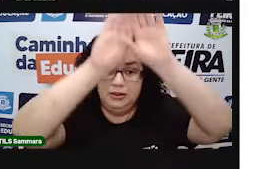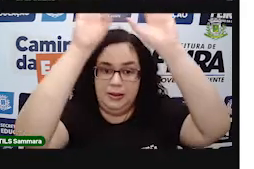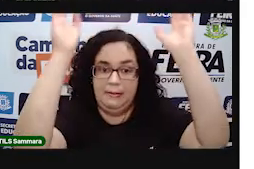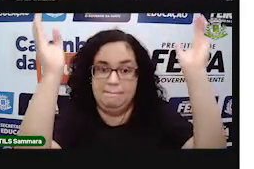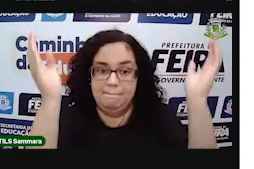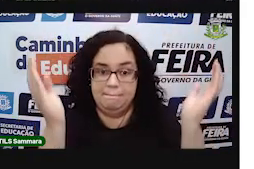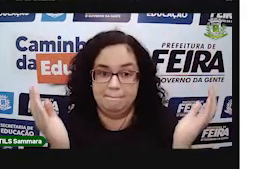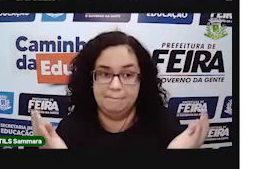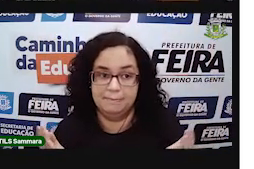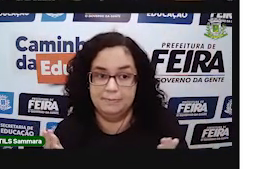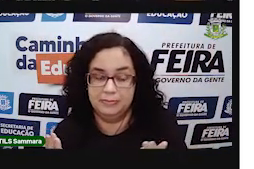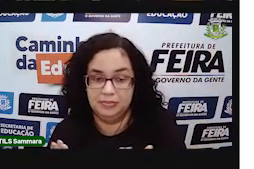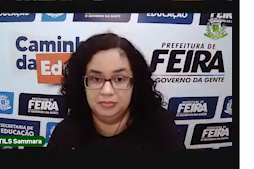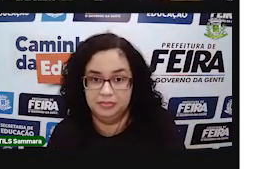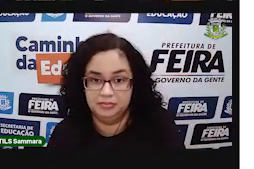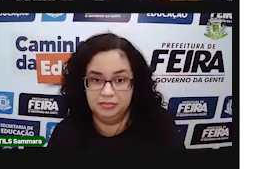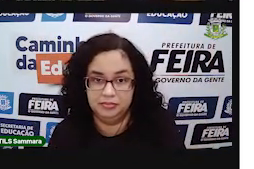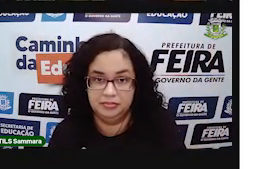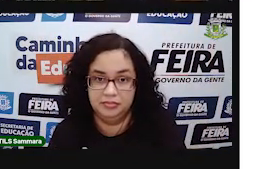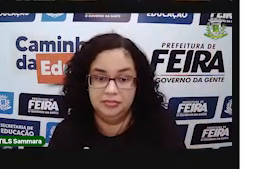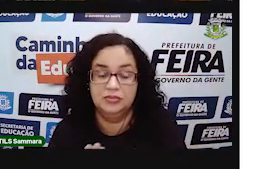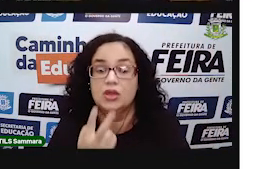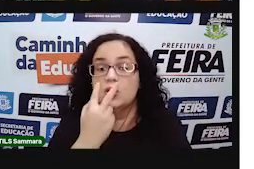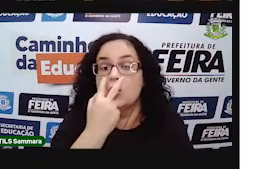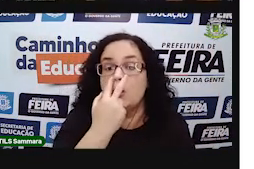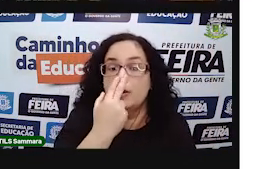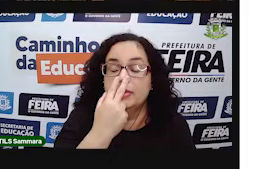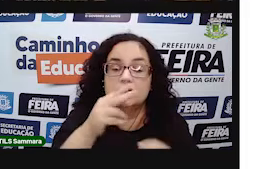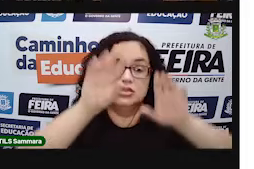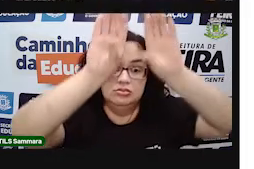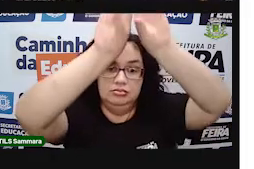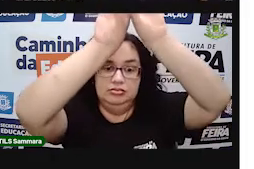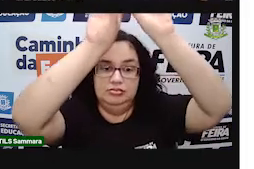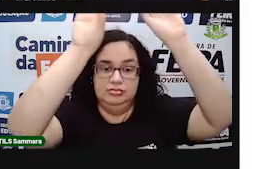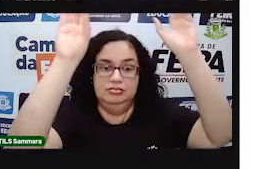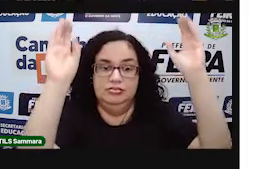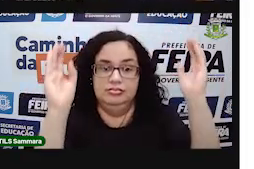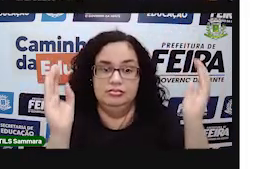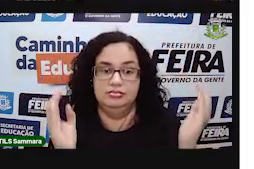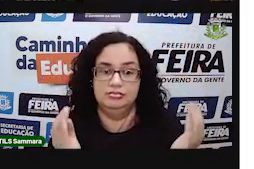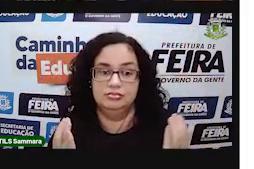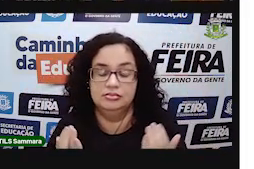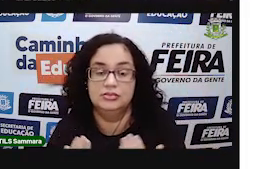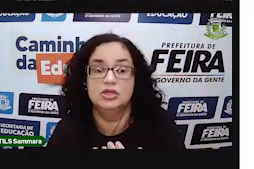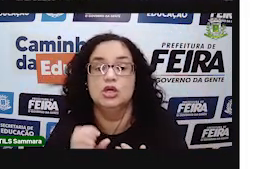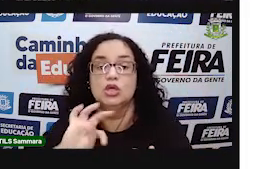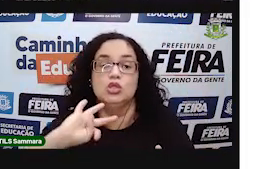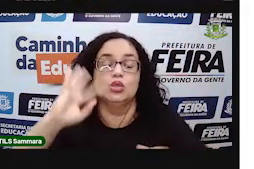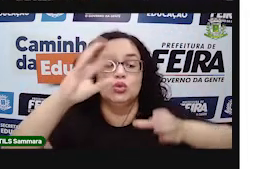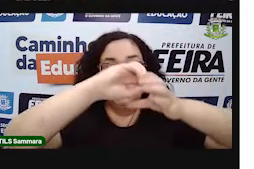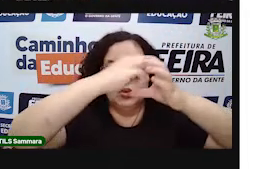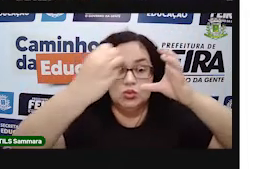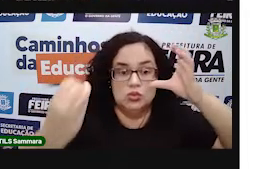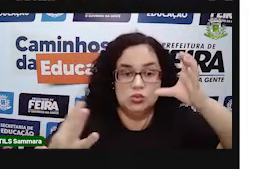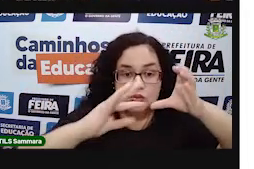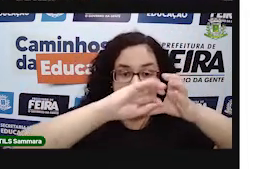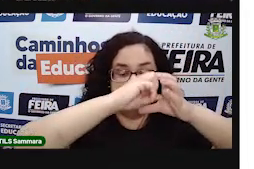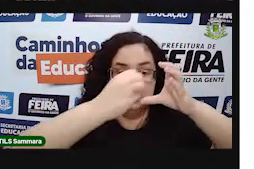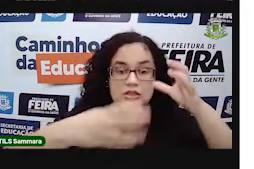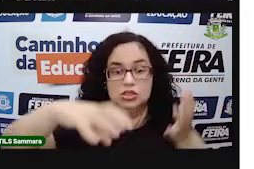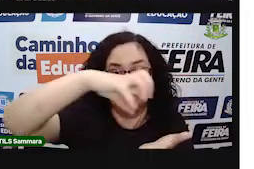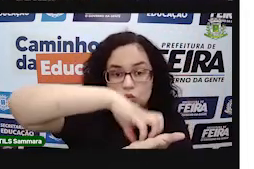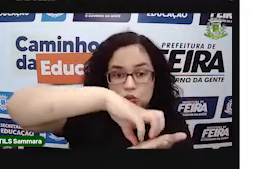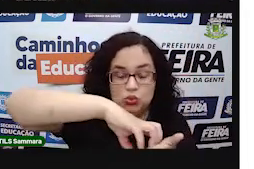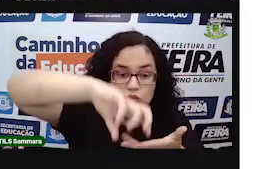Terra, como um formato de uma esfera. Então, todas as características do sólido